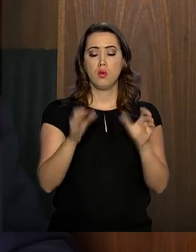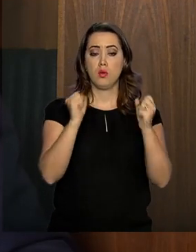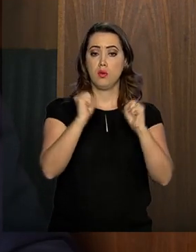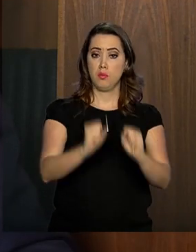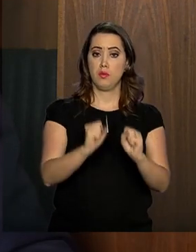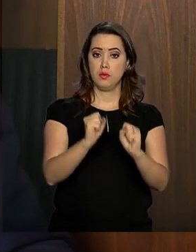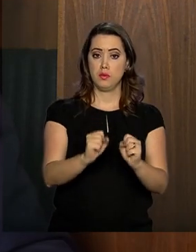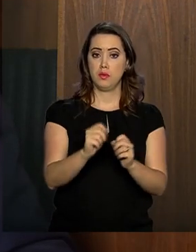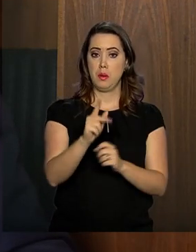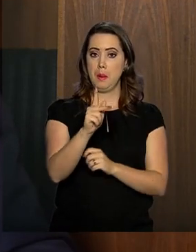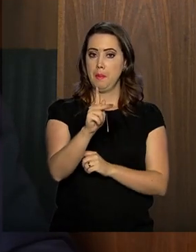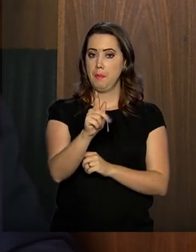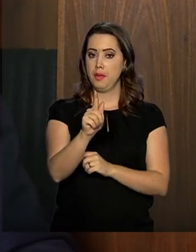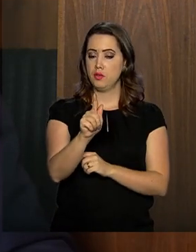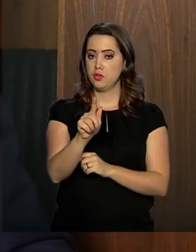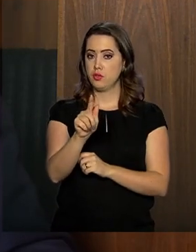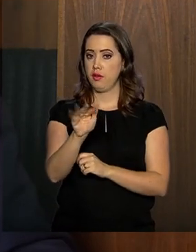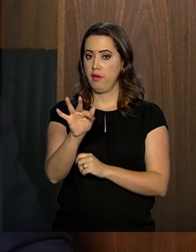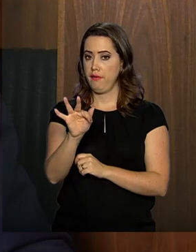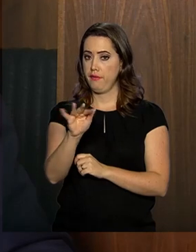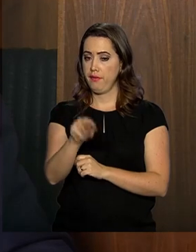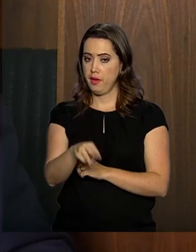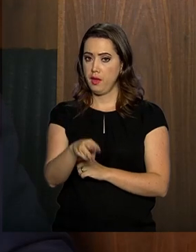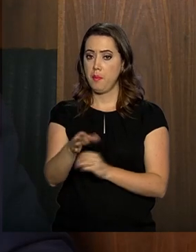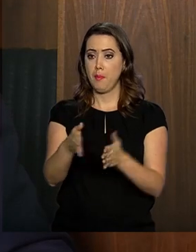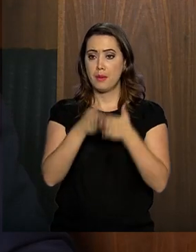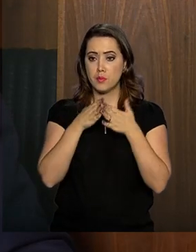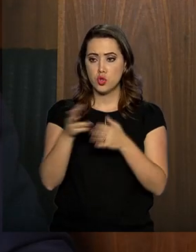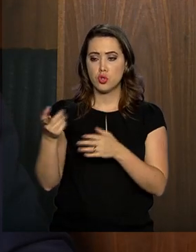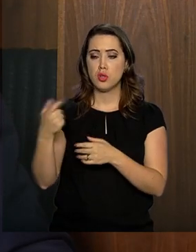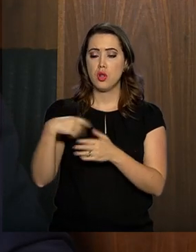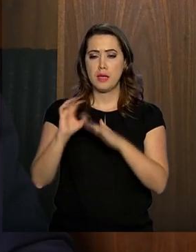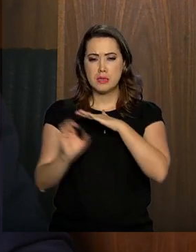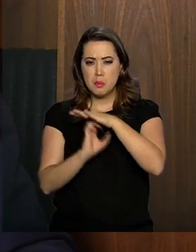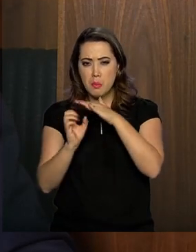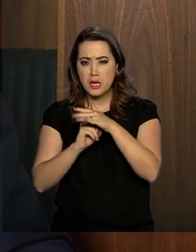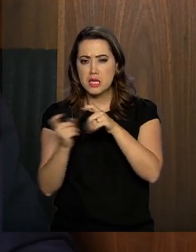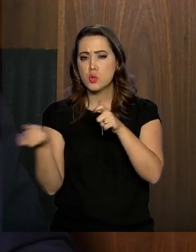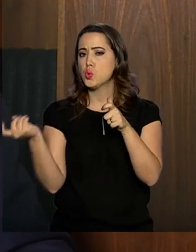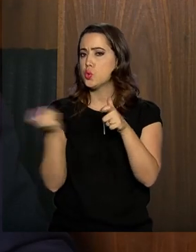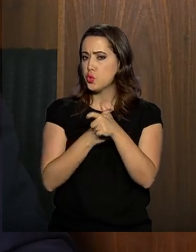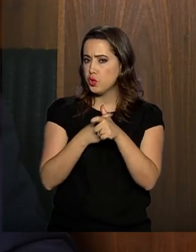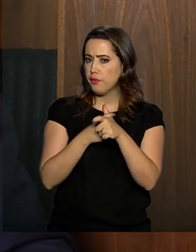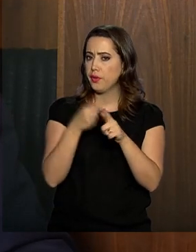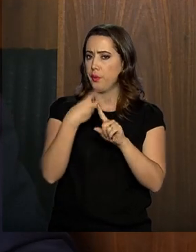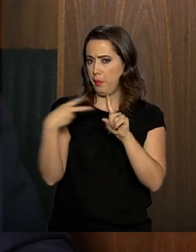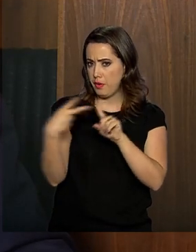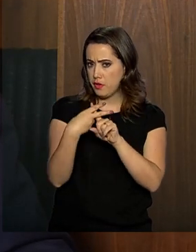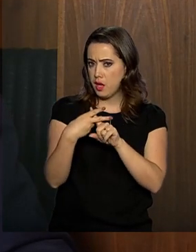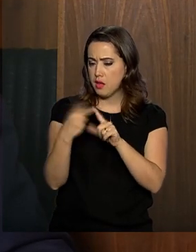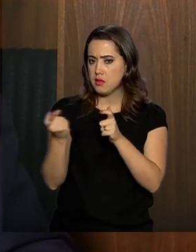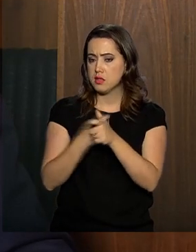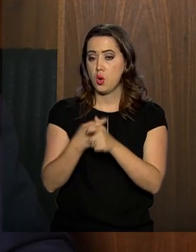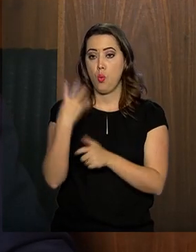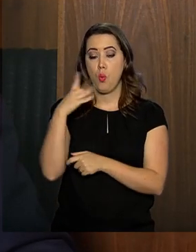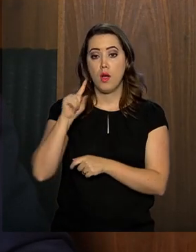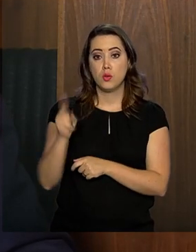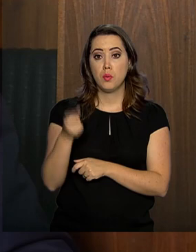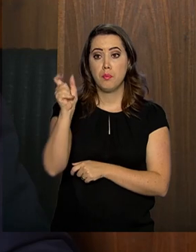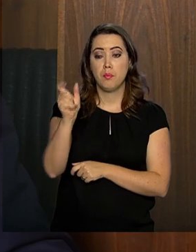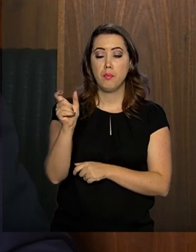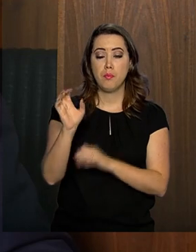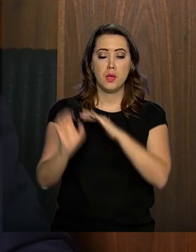da PGFN para facilitar a cobrança previdenciária dos grandes devedores. Nós estamos falando de 4 mil devedores